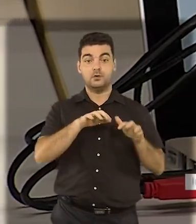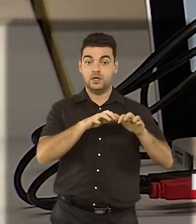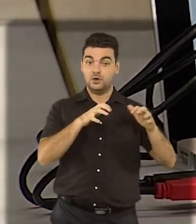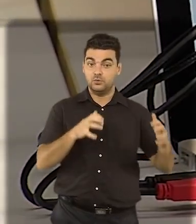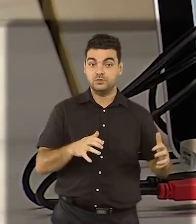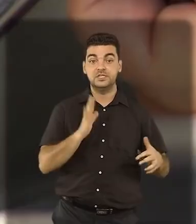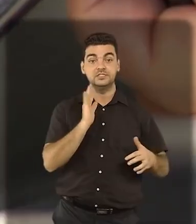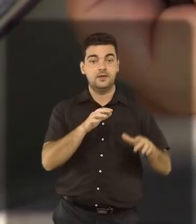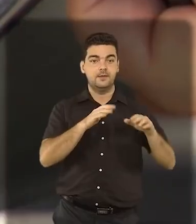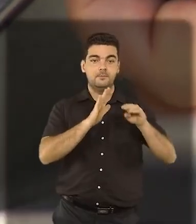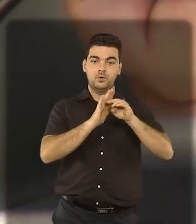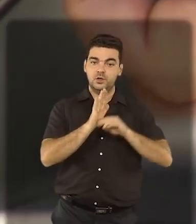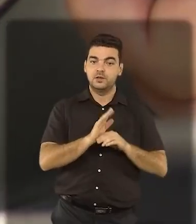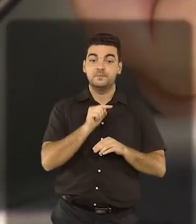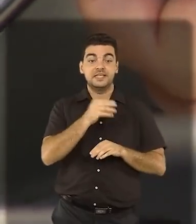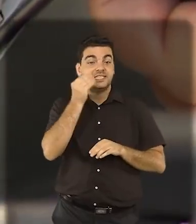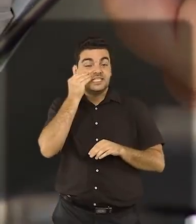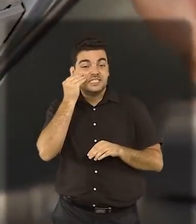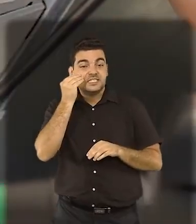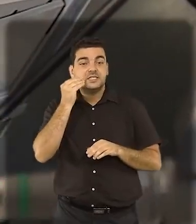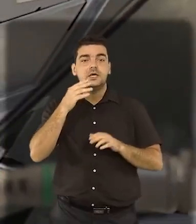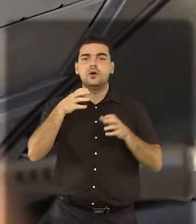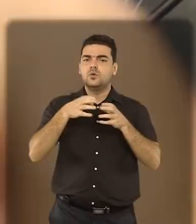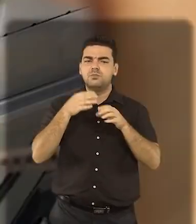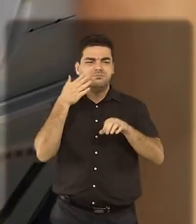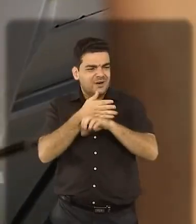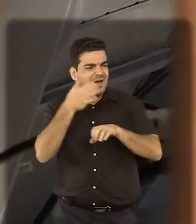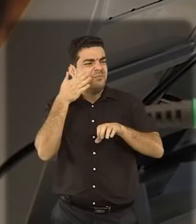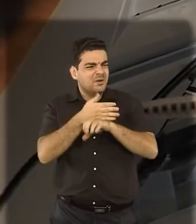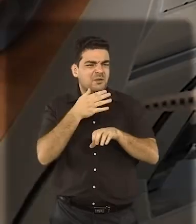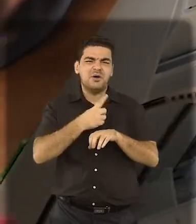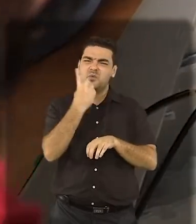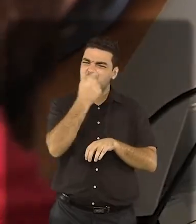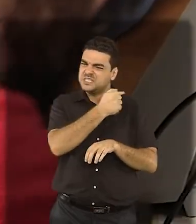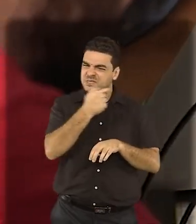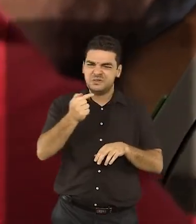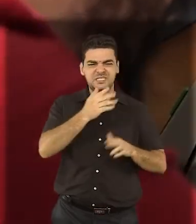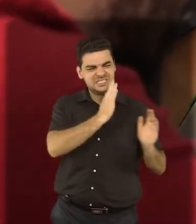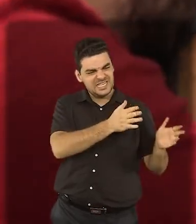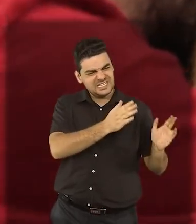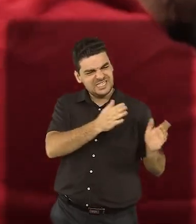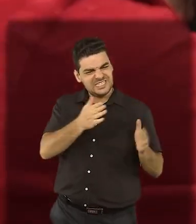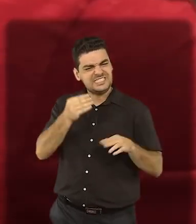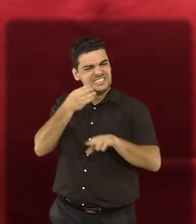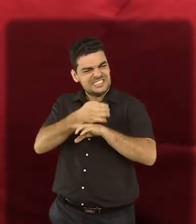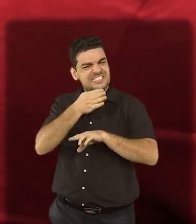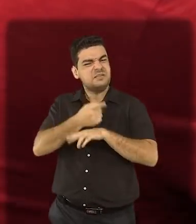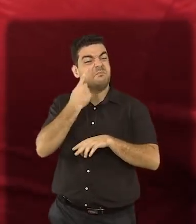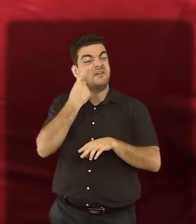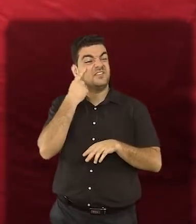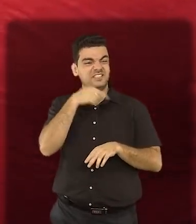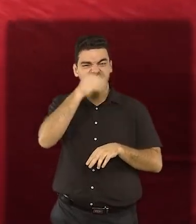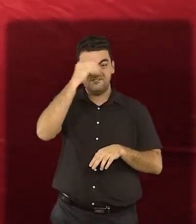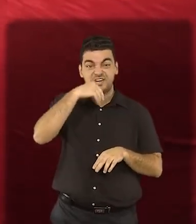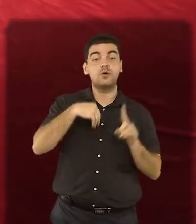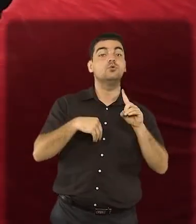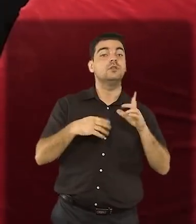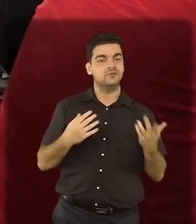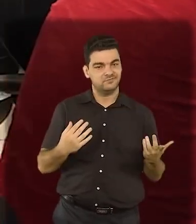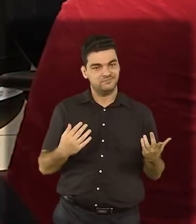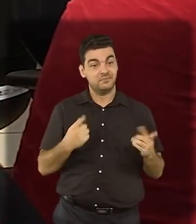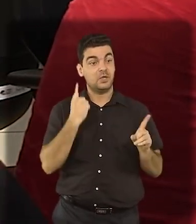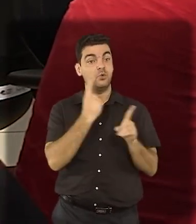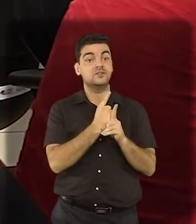com os programas, é submetida deliberadamente por uma semana a ataques para ver se há alguma